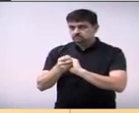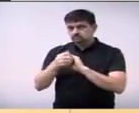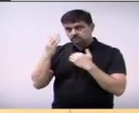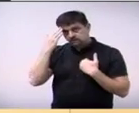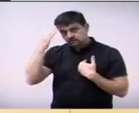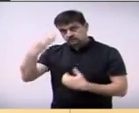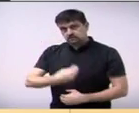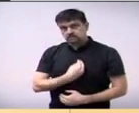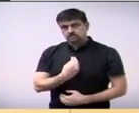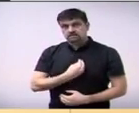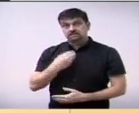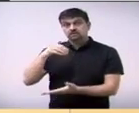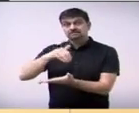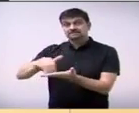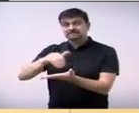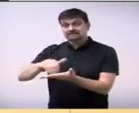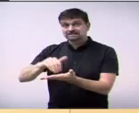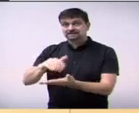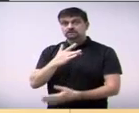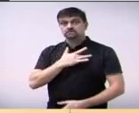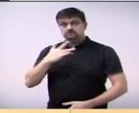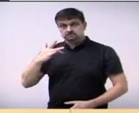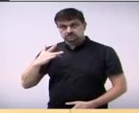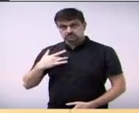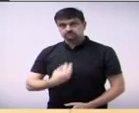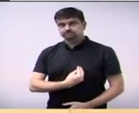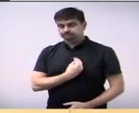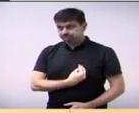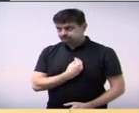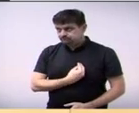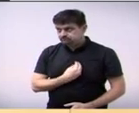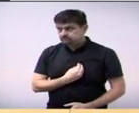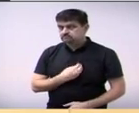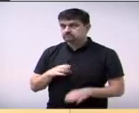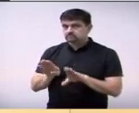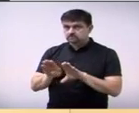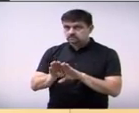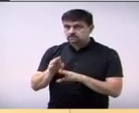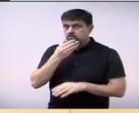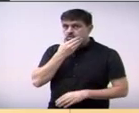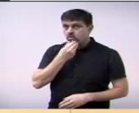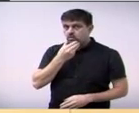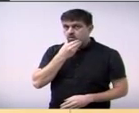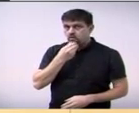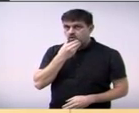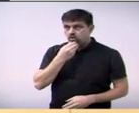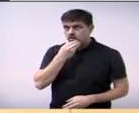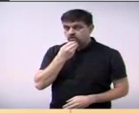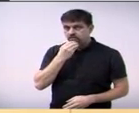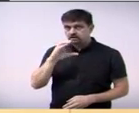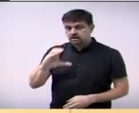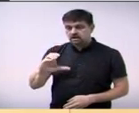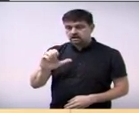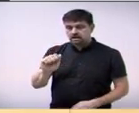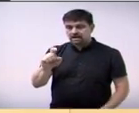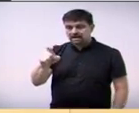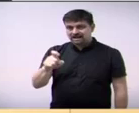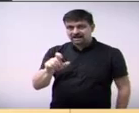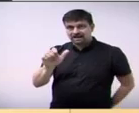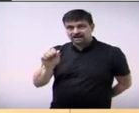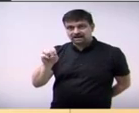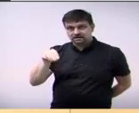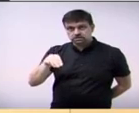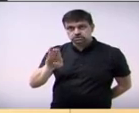senhor Ricardo, secretário de Saúde. Gostaria de cumprimentar e agradecer a presença do senhor Benedito, conhecido como Caxambu, ex-vereador dessa